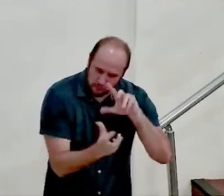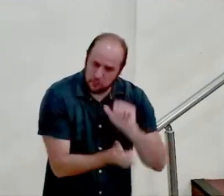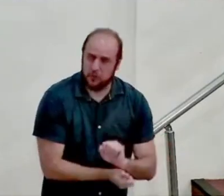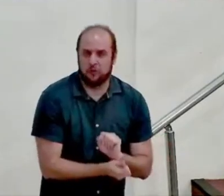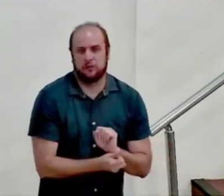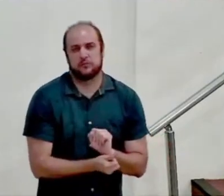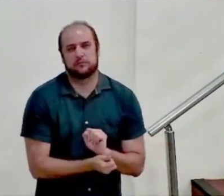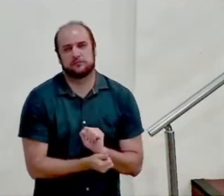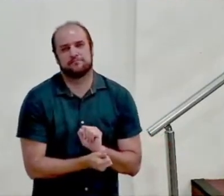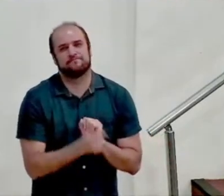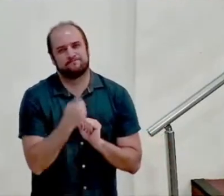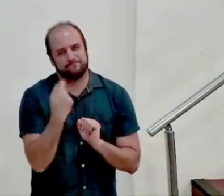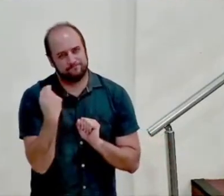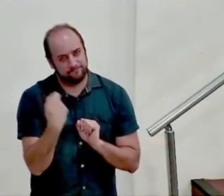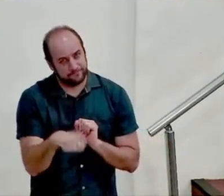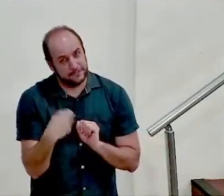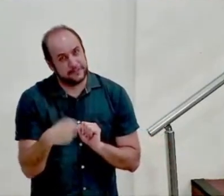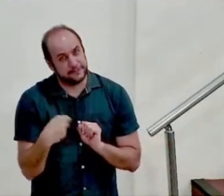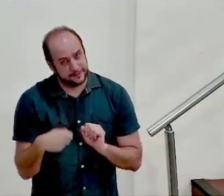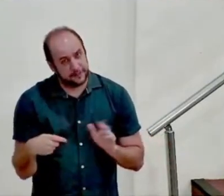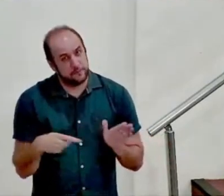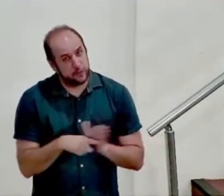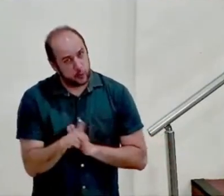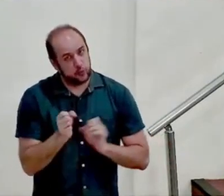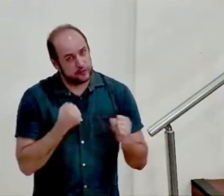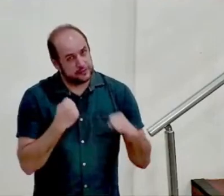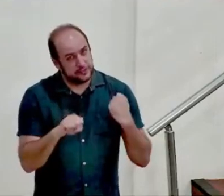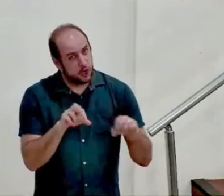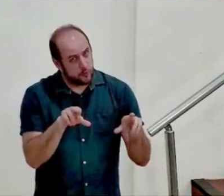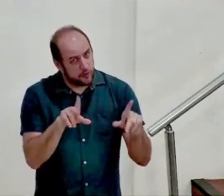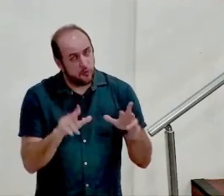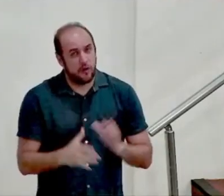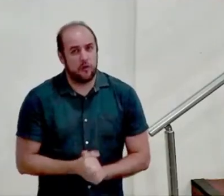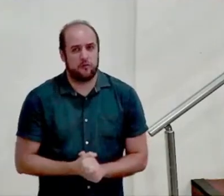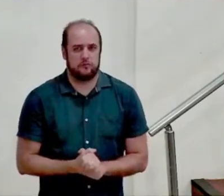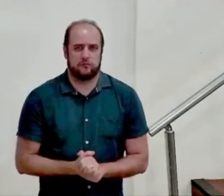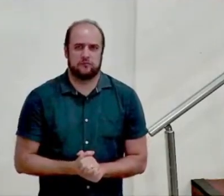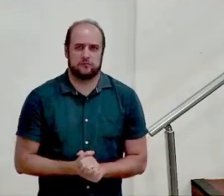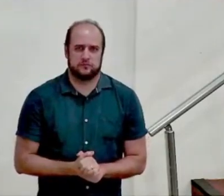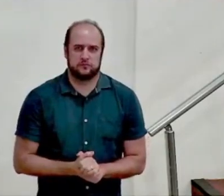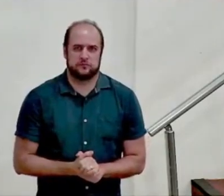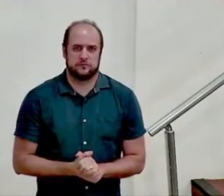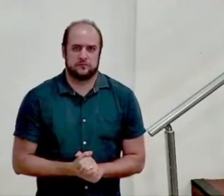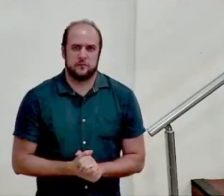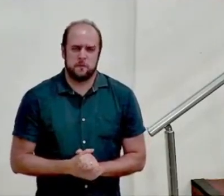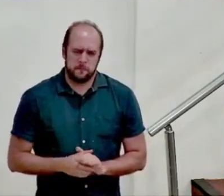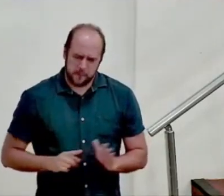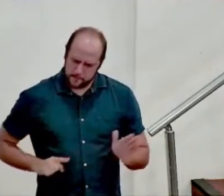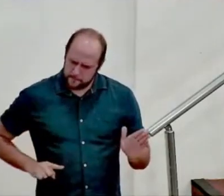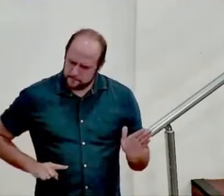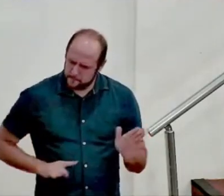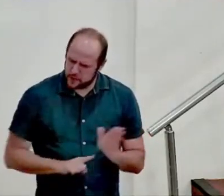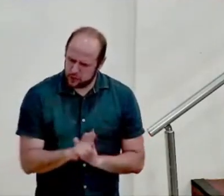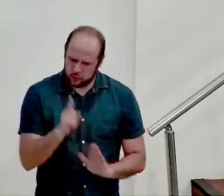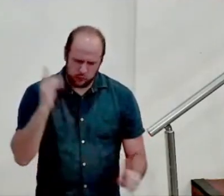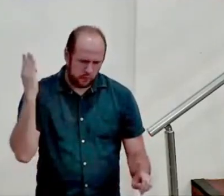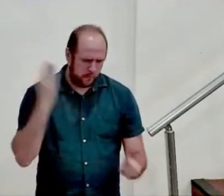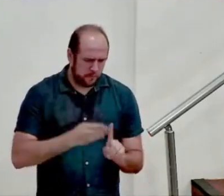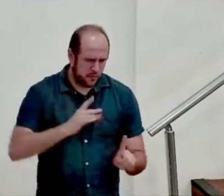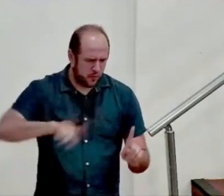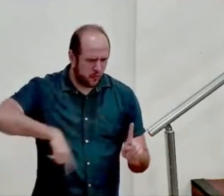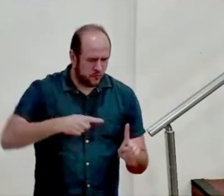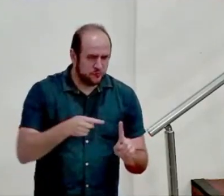você precisa fazer essa pergunta que o salmista fez. É uma questão que vai direto ao cerne, ao propósito